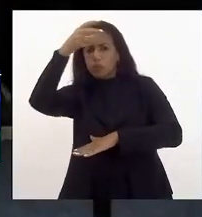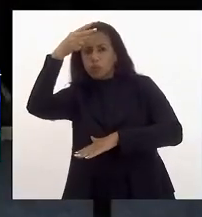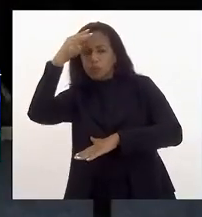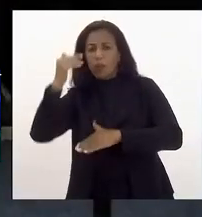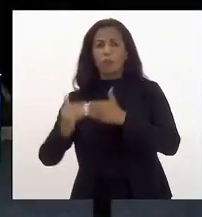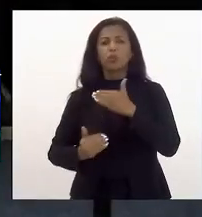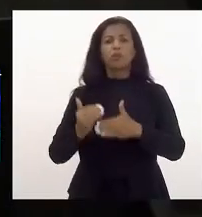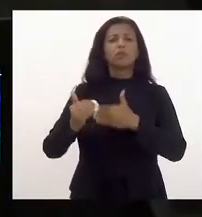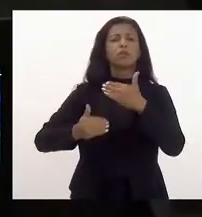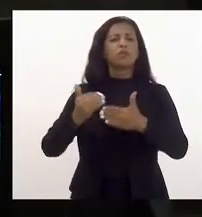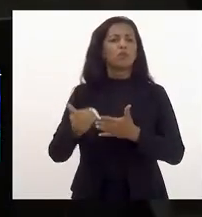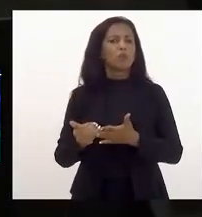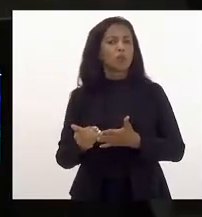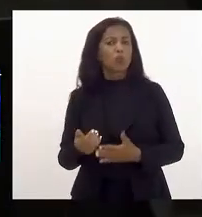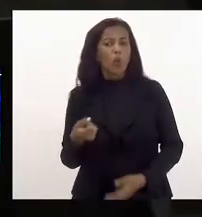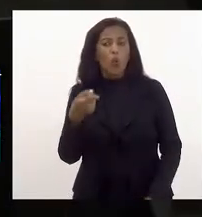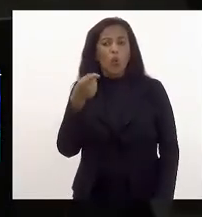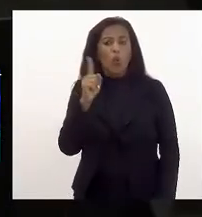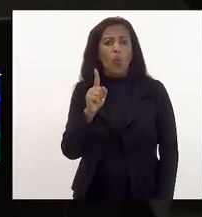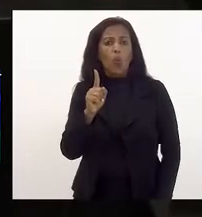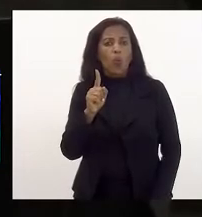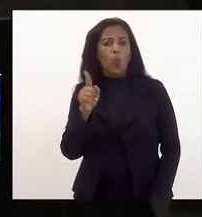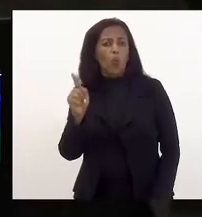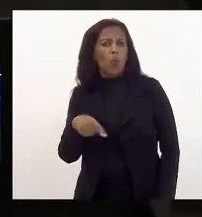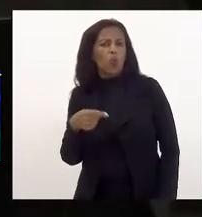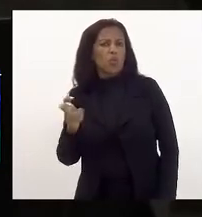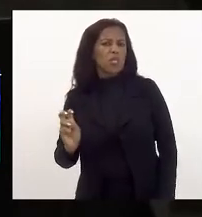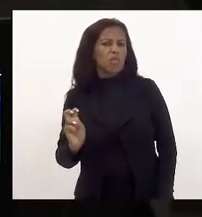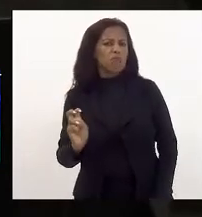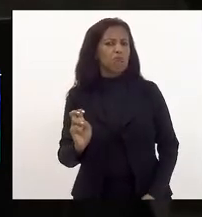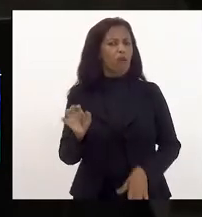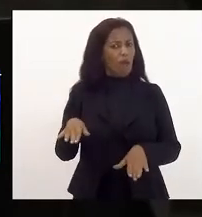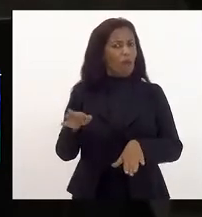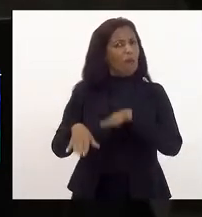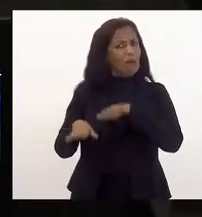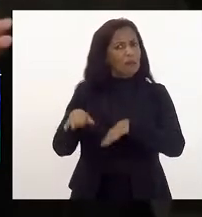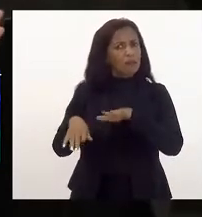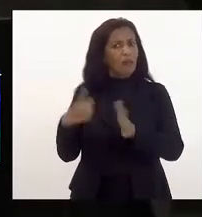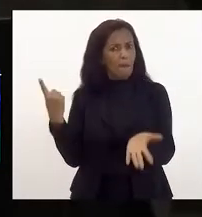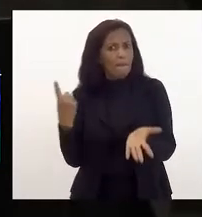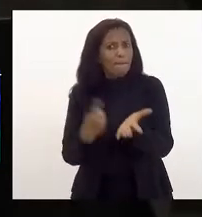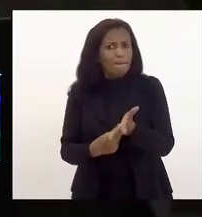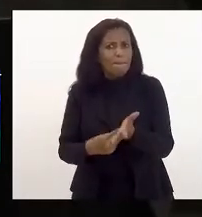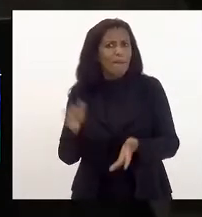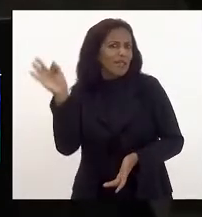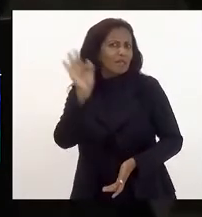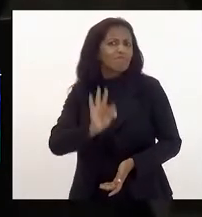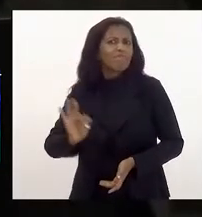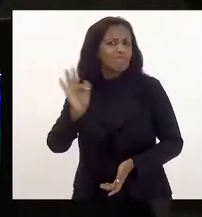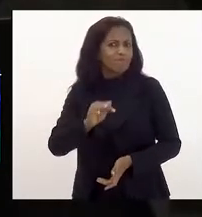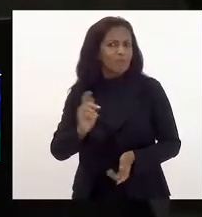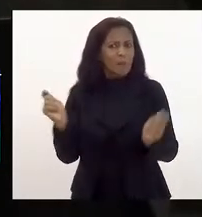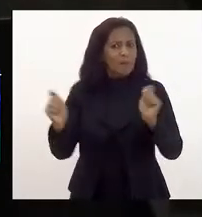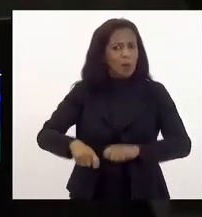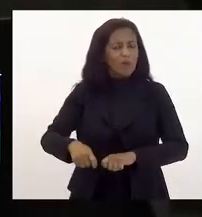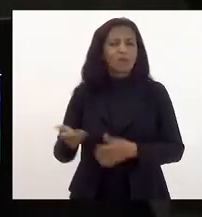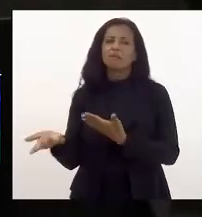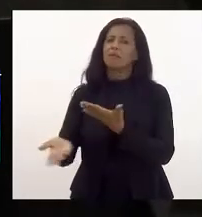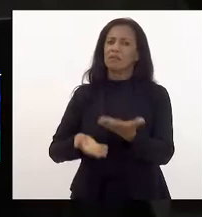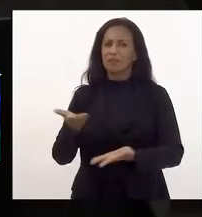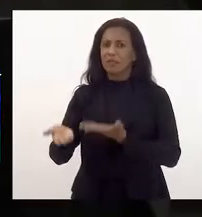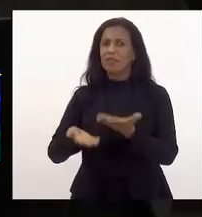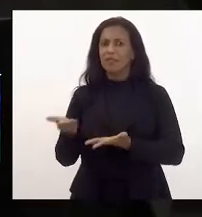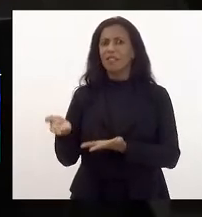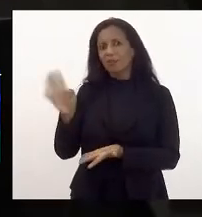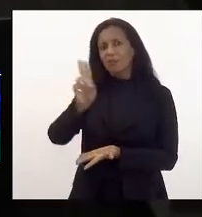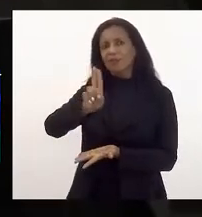do desenvolvimento um quinto disso isso é razoável isso é um pacto federativo que possa ser tratado por esse